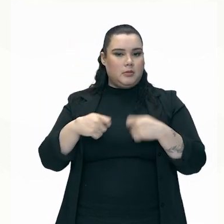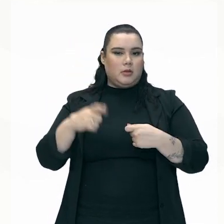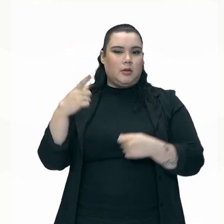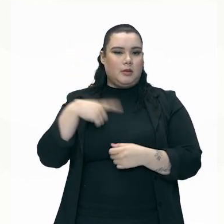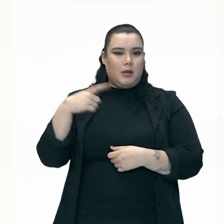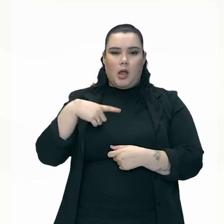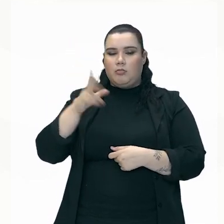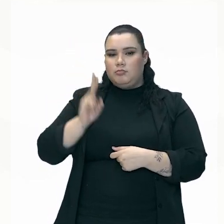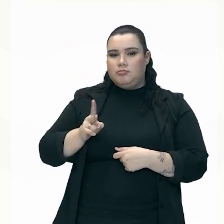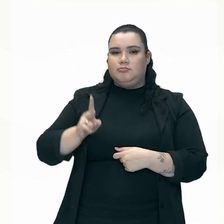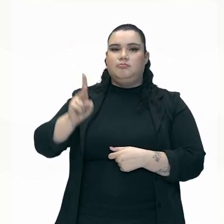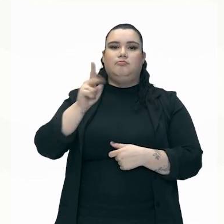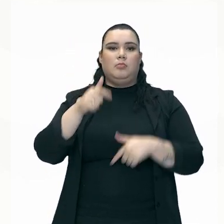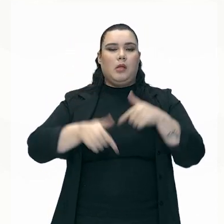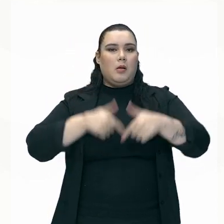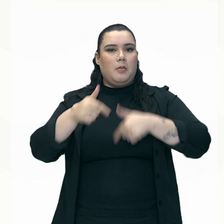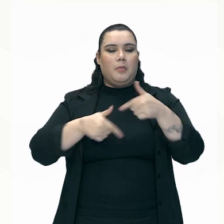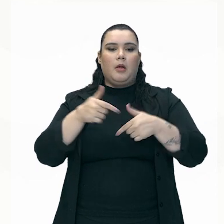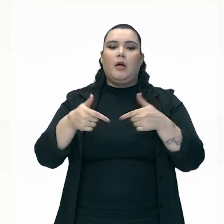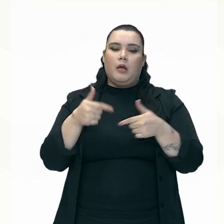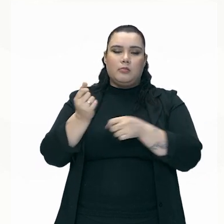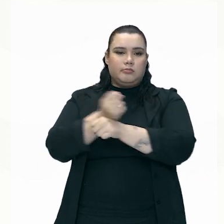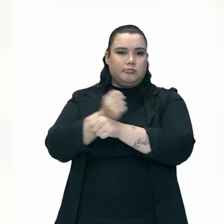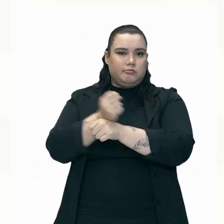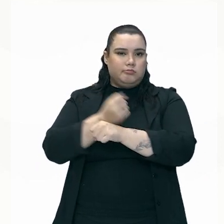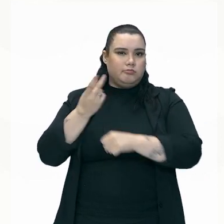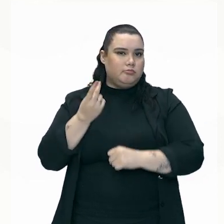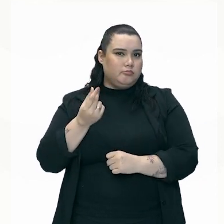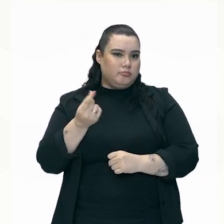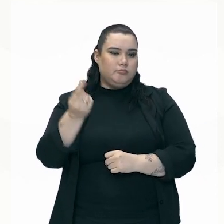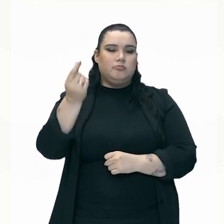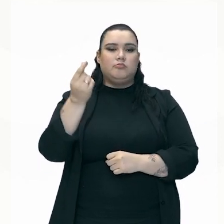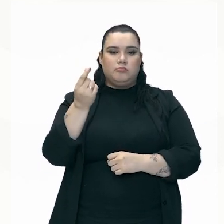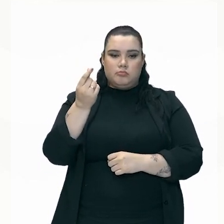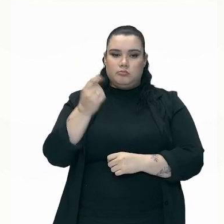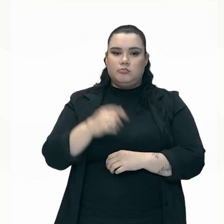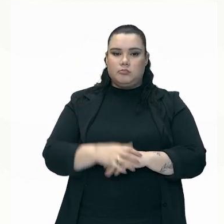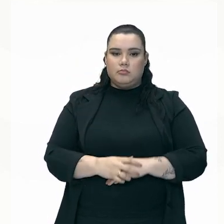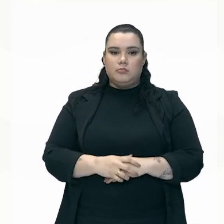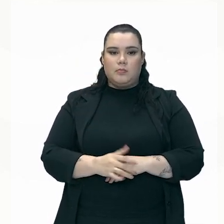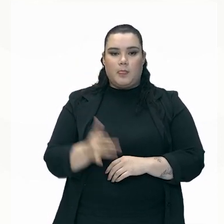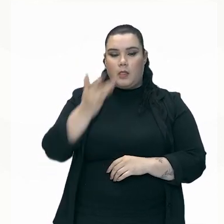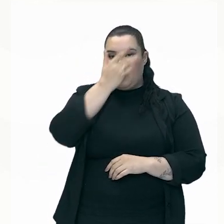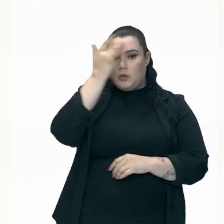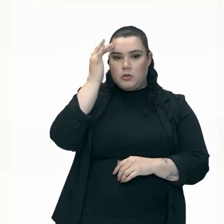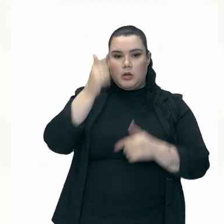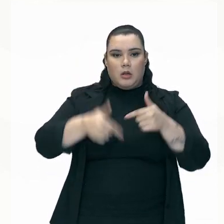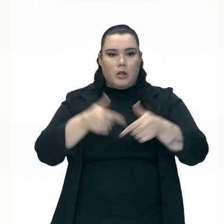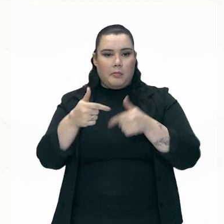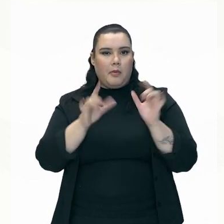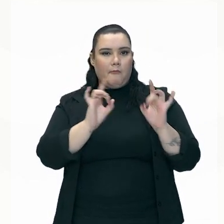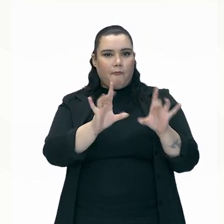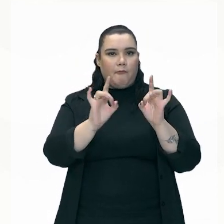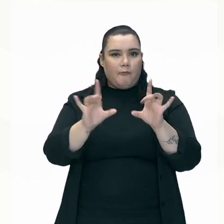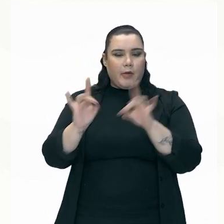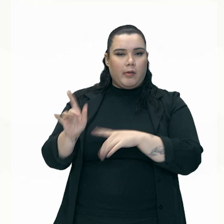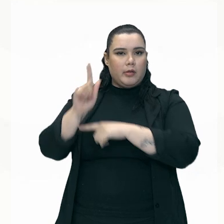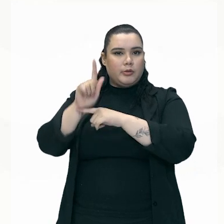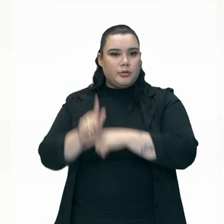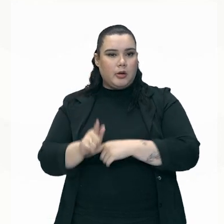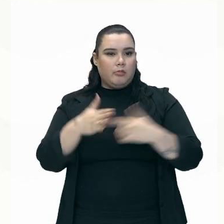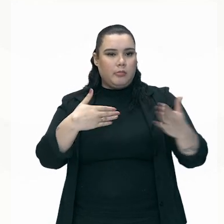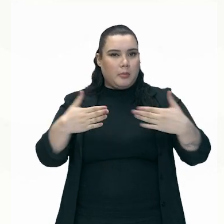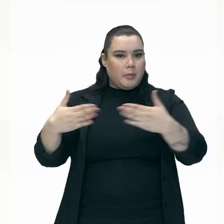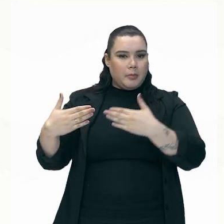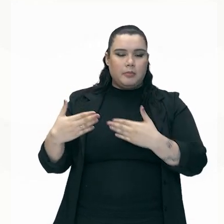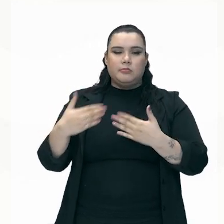né, ainda um privilégio, né, de trabalhar bastante, pessoas que trabalham, né, com vendas, gerentes de vendas,